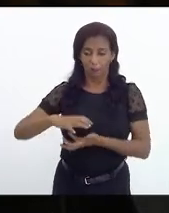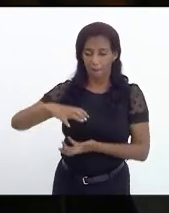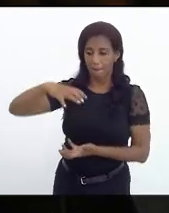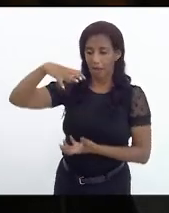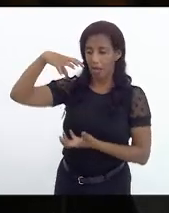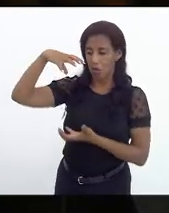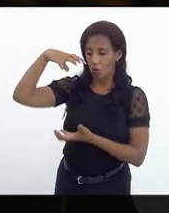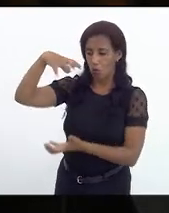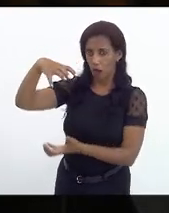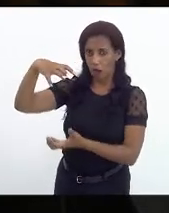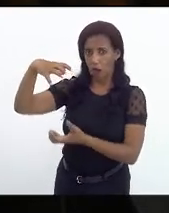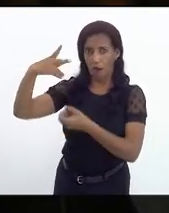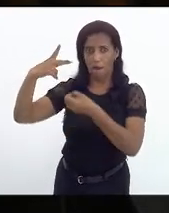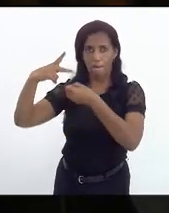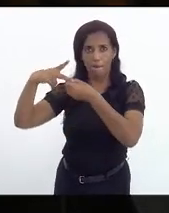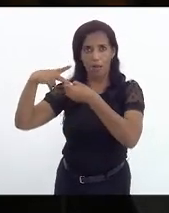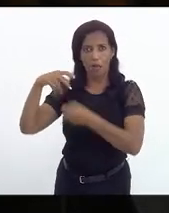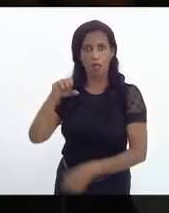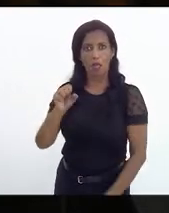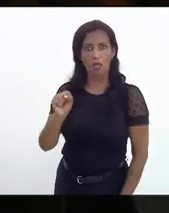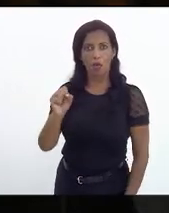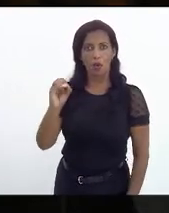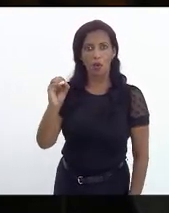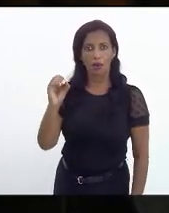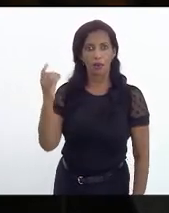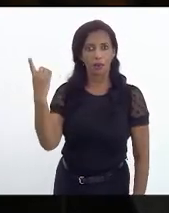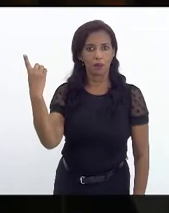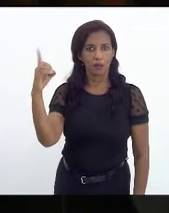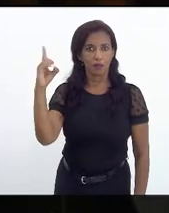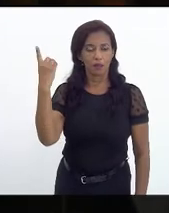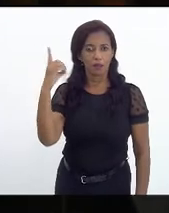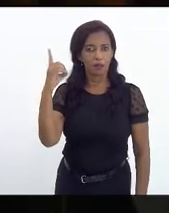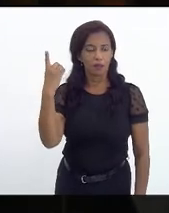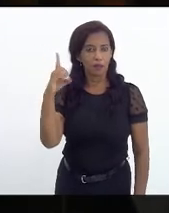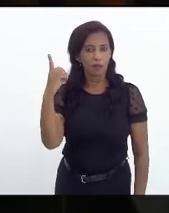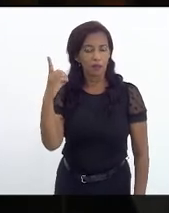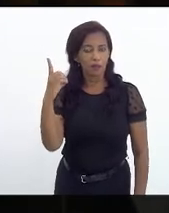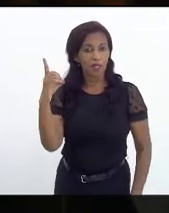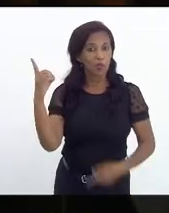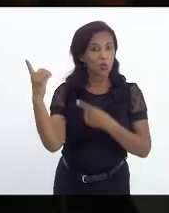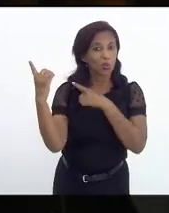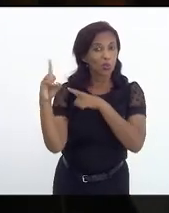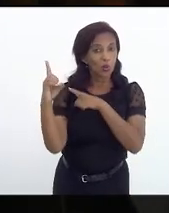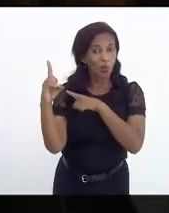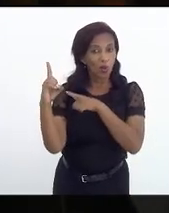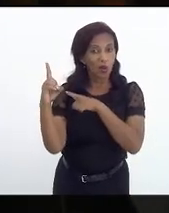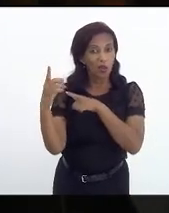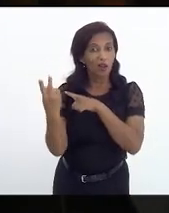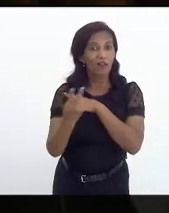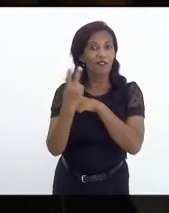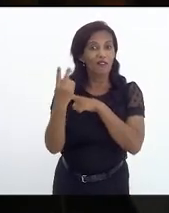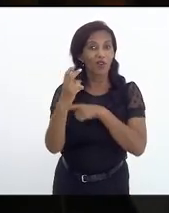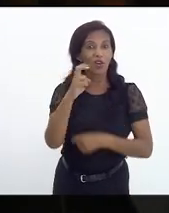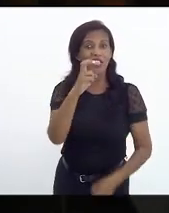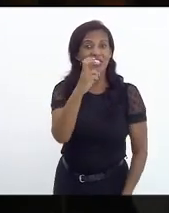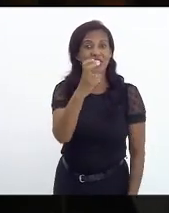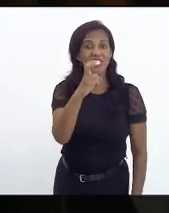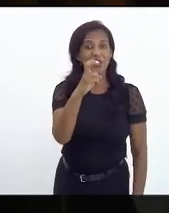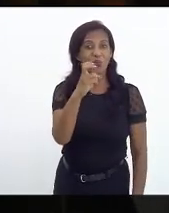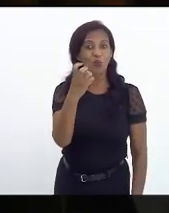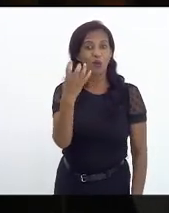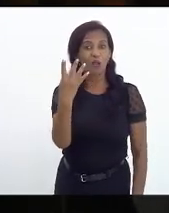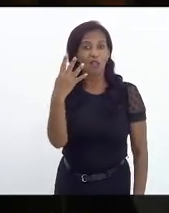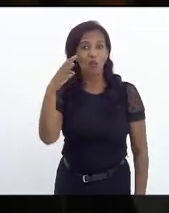é 80 dólares e o dólar está a 5,40.